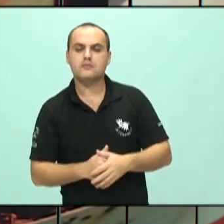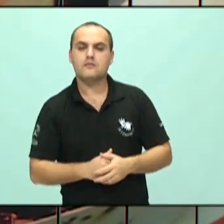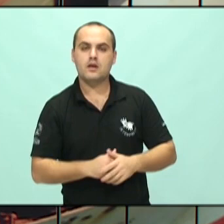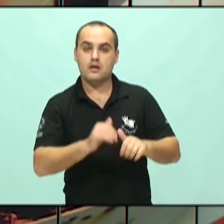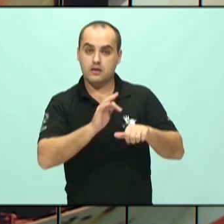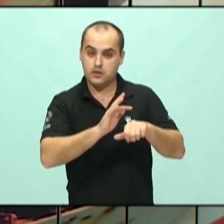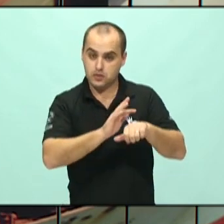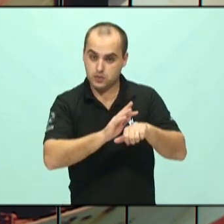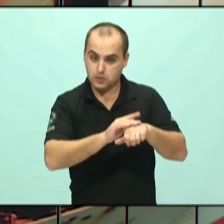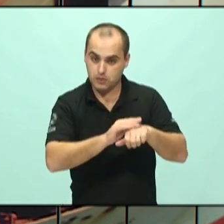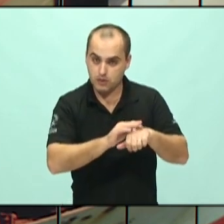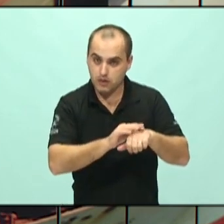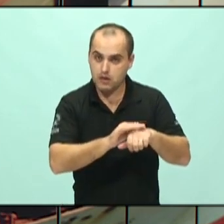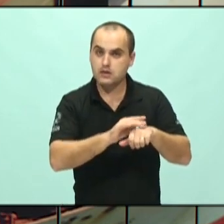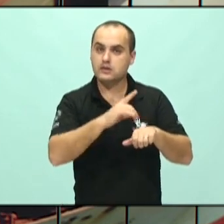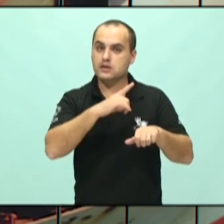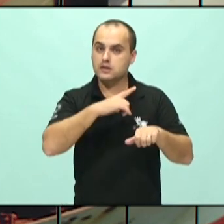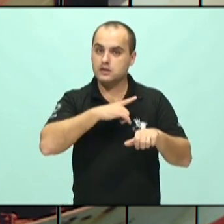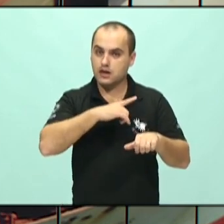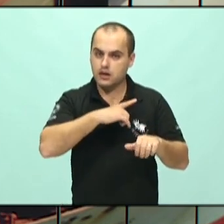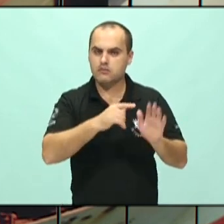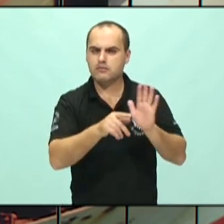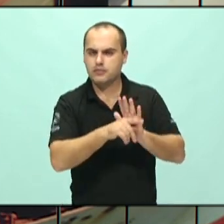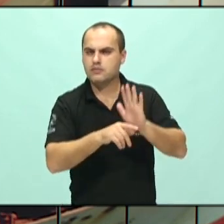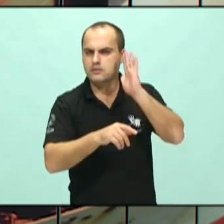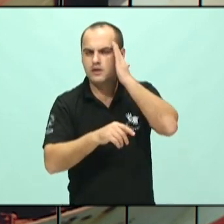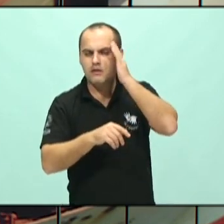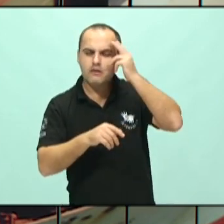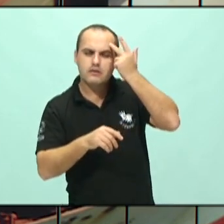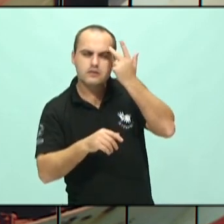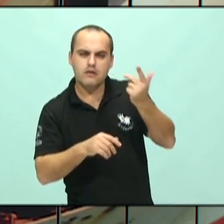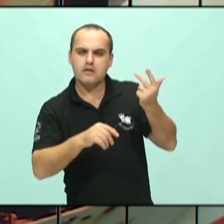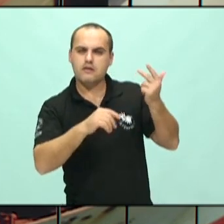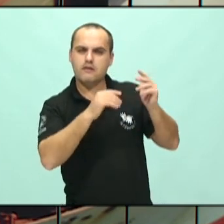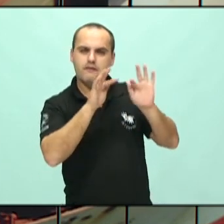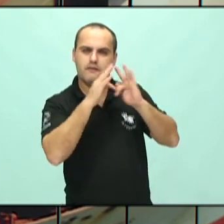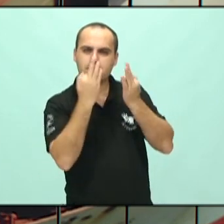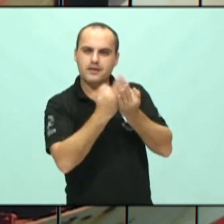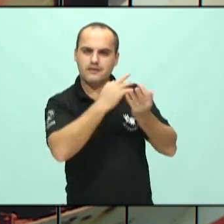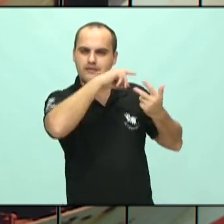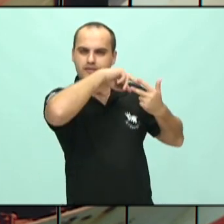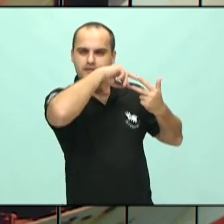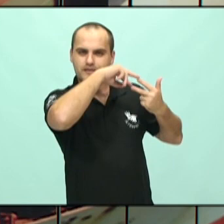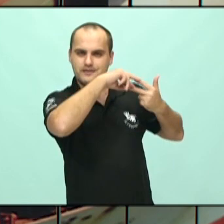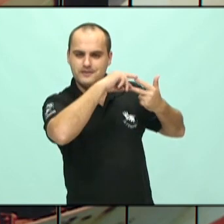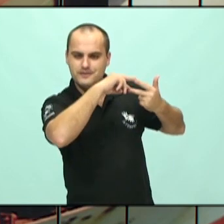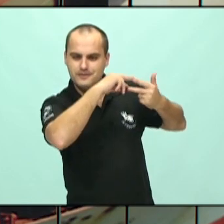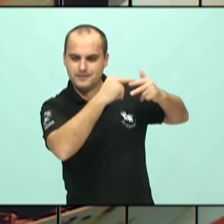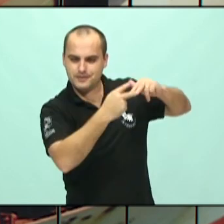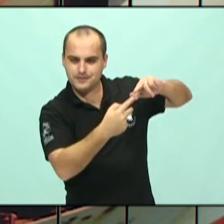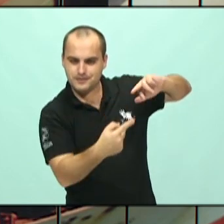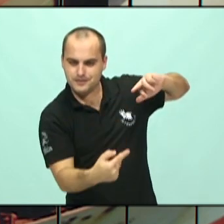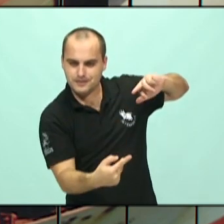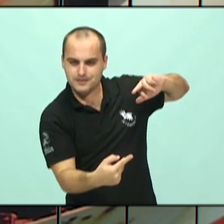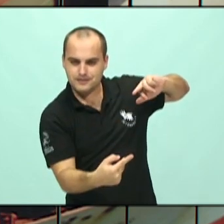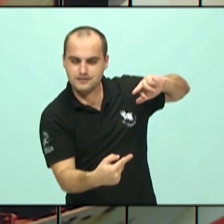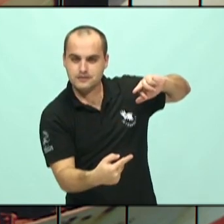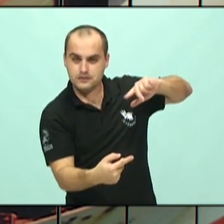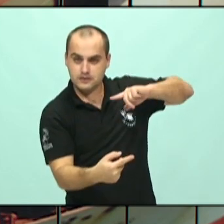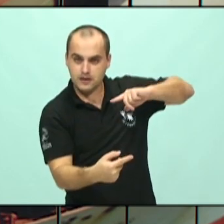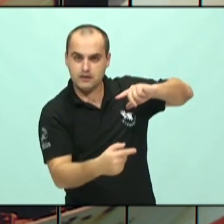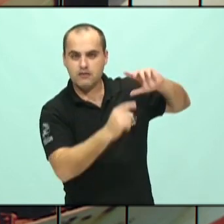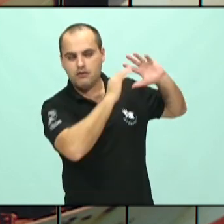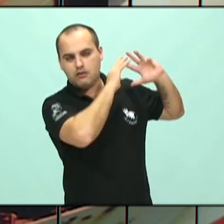carrega uma carga genética de doenças, e são genes, a gente chama de genes recessivos. Eles não